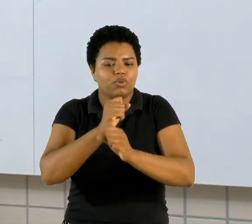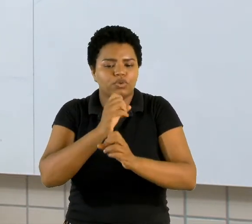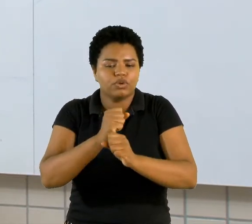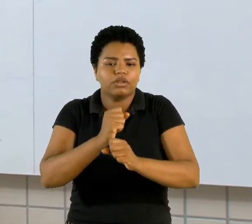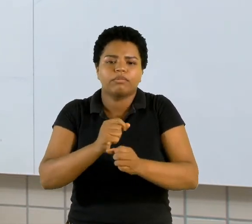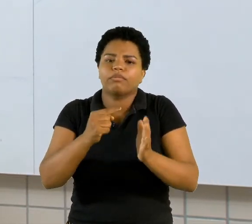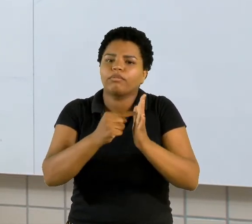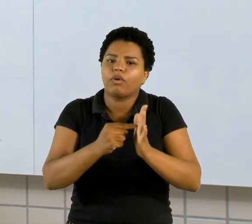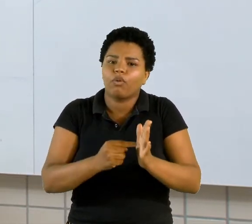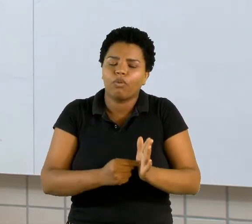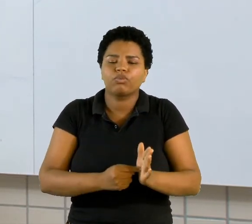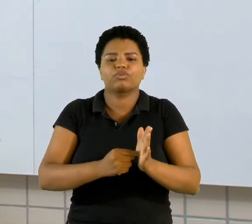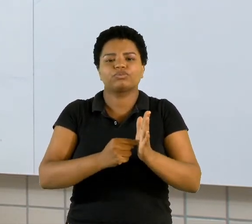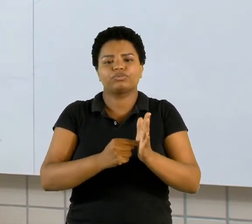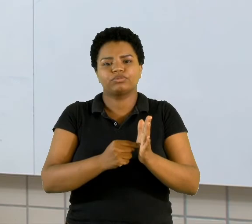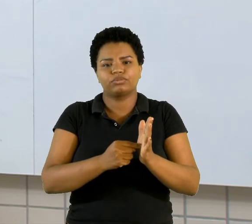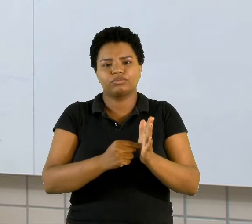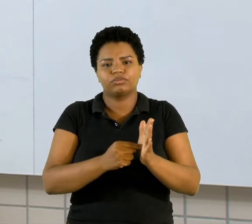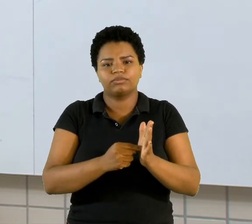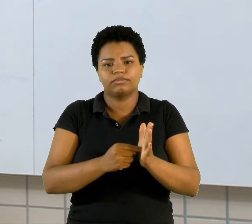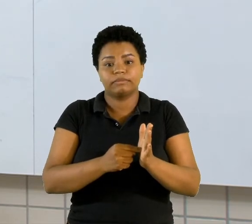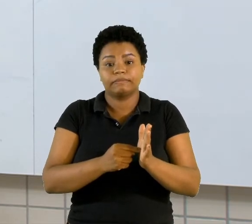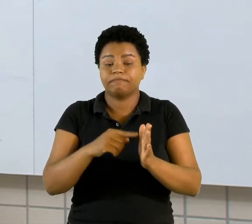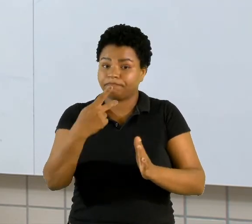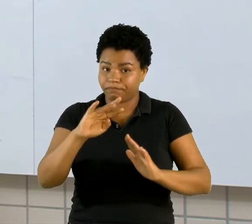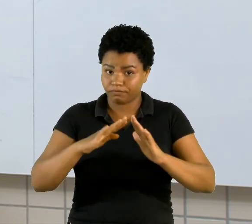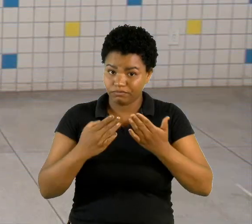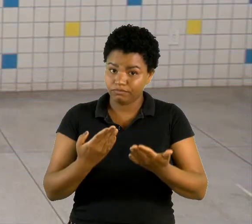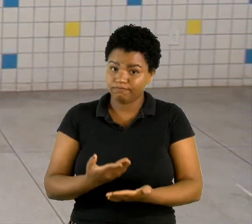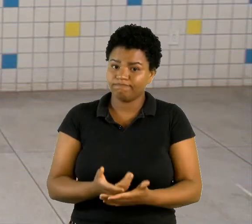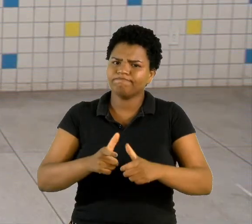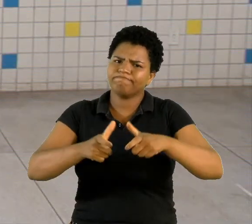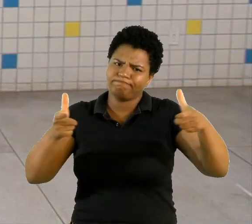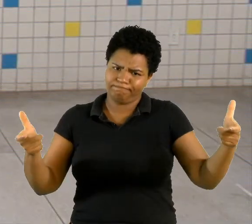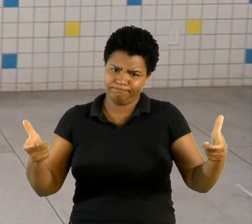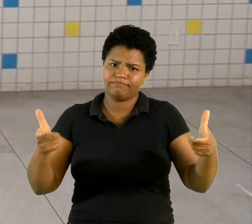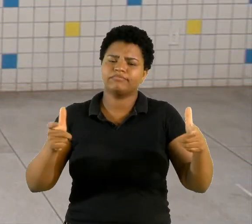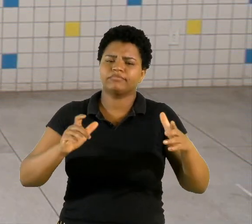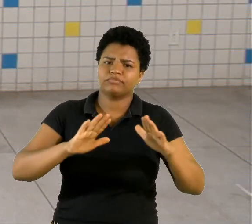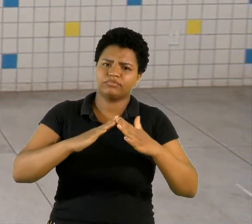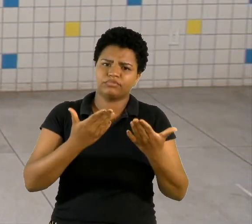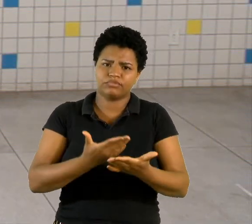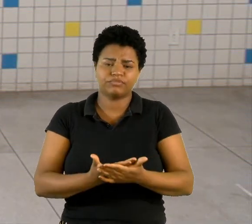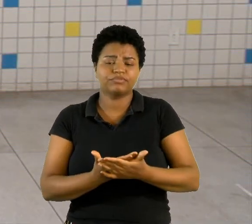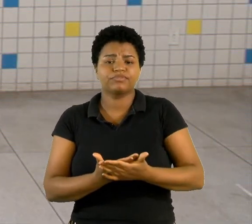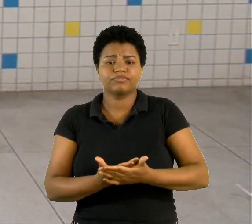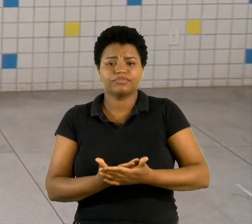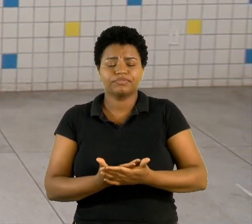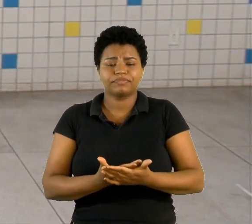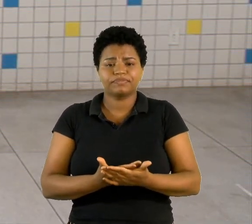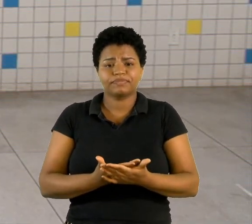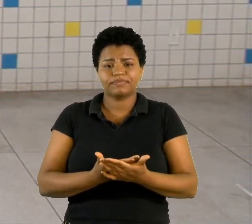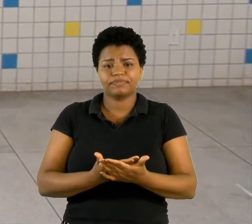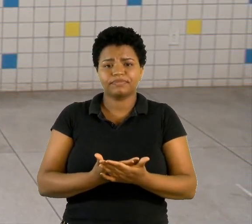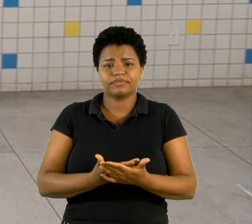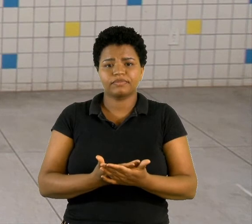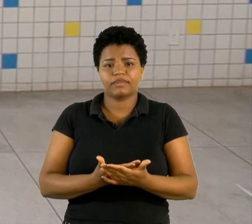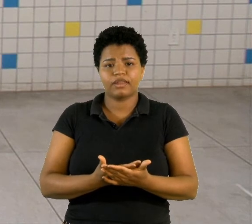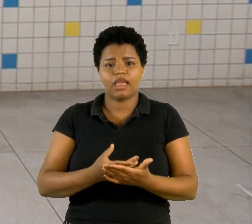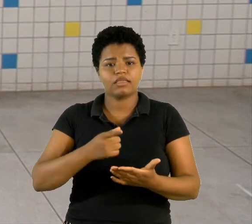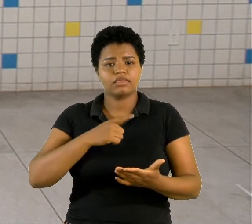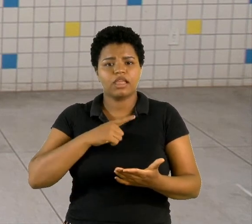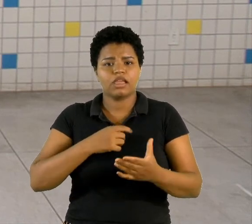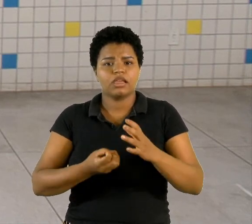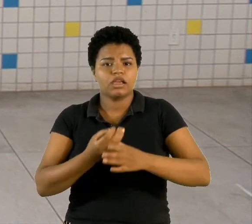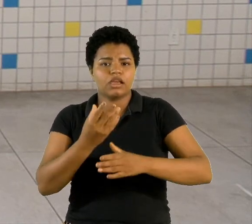compartilharmos. A sua escola, a grande maioria das unidades escolares, elas estão construindo canais de comunicação.